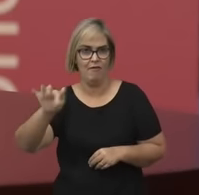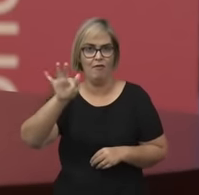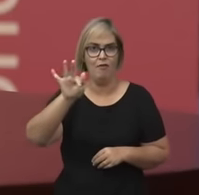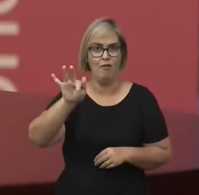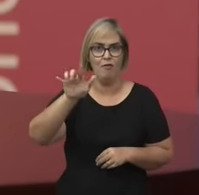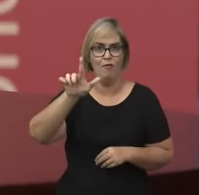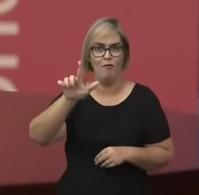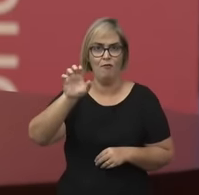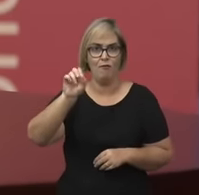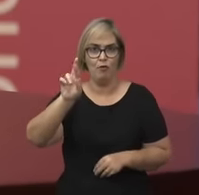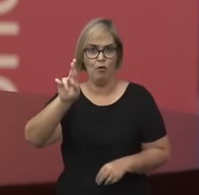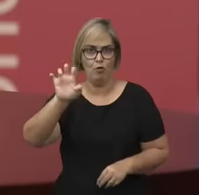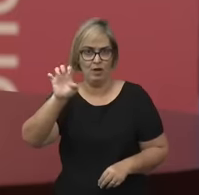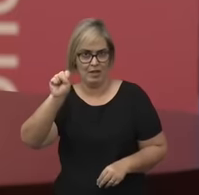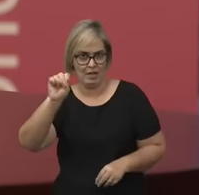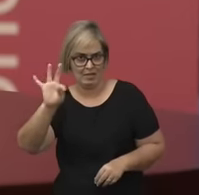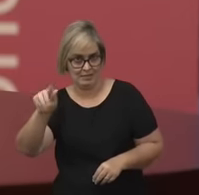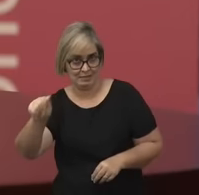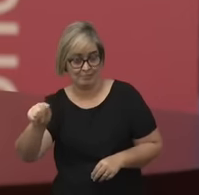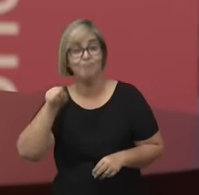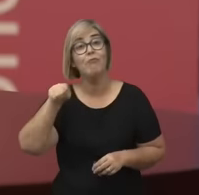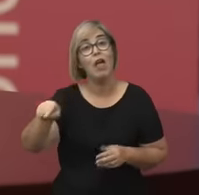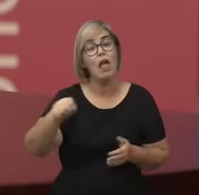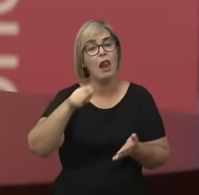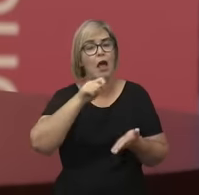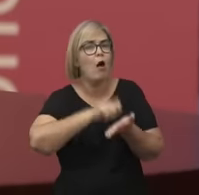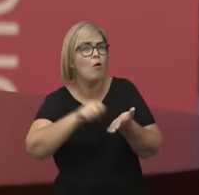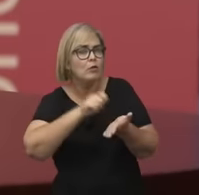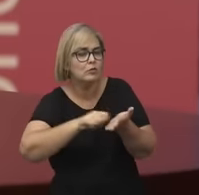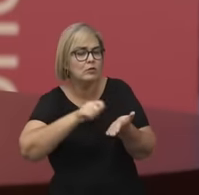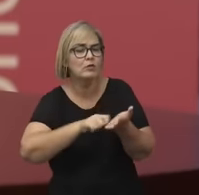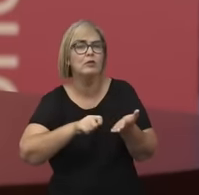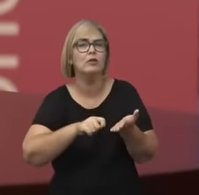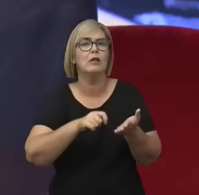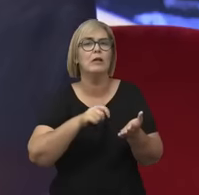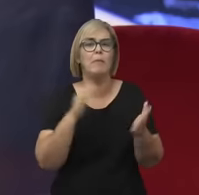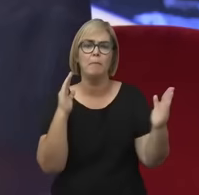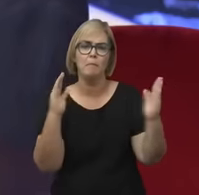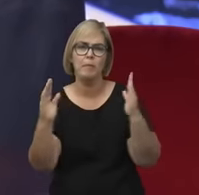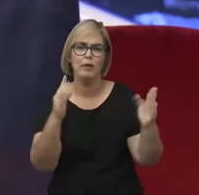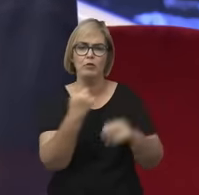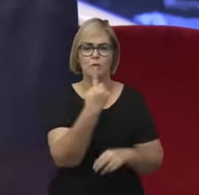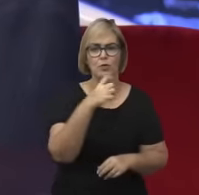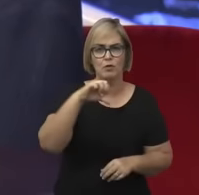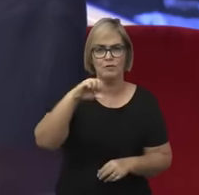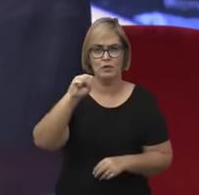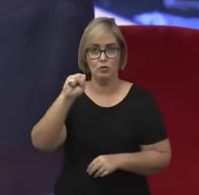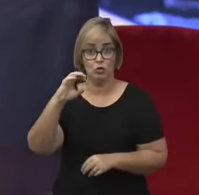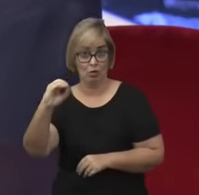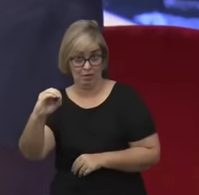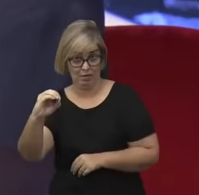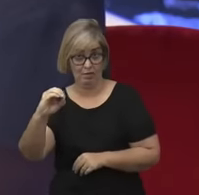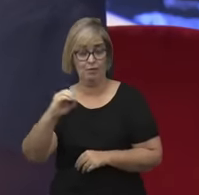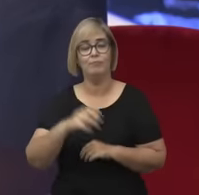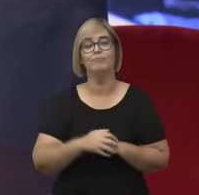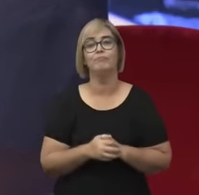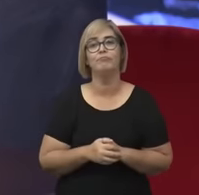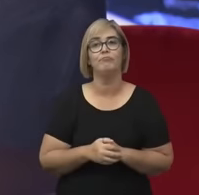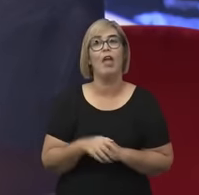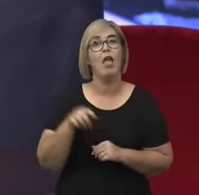a Anísia Floresta é uma autora que foi resgatada nos anos 1980 na Faculdade de Letras. Ela